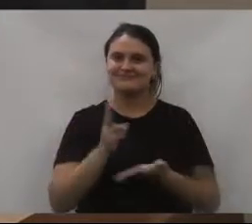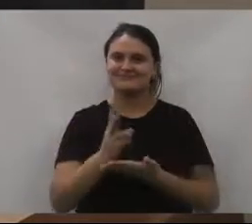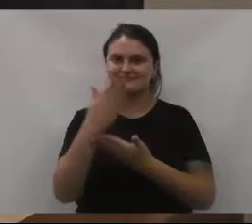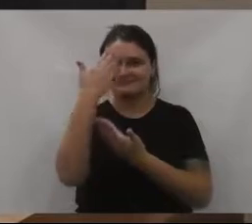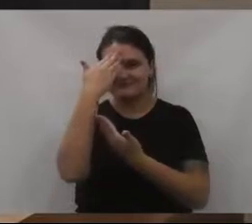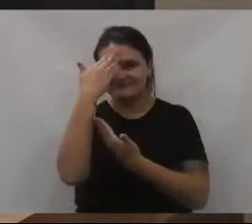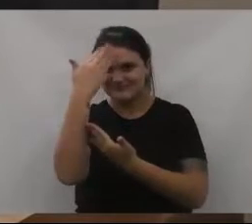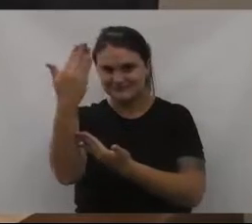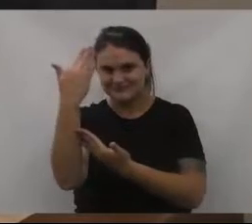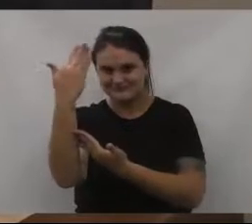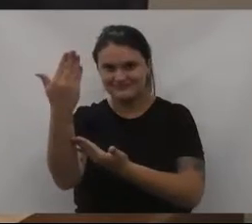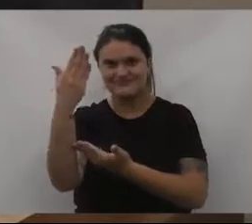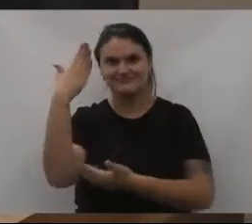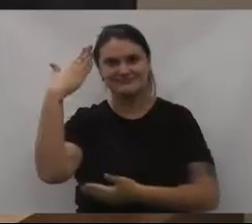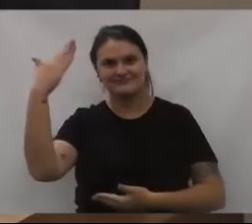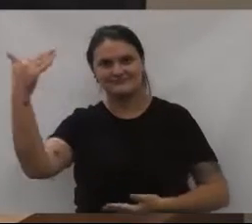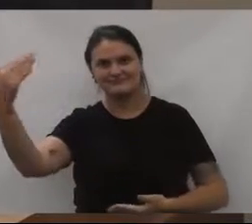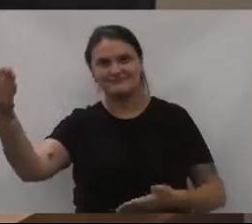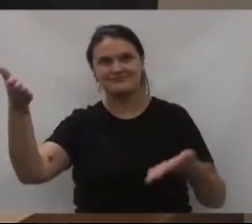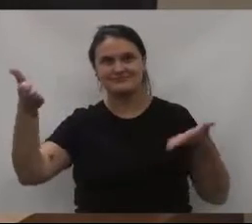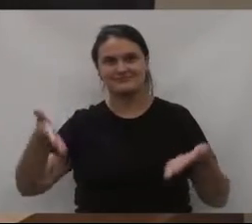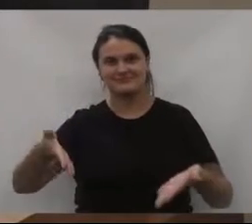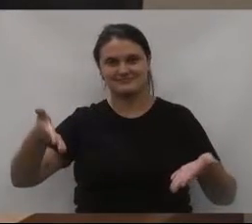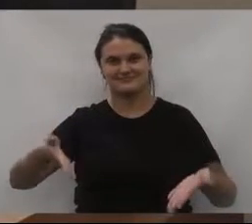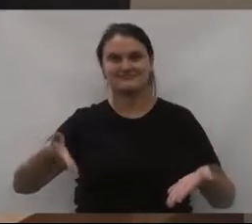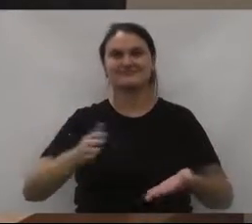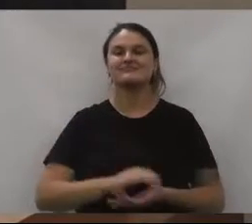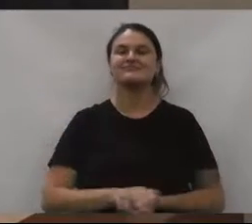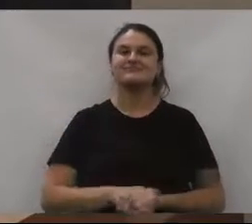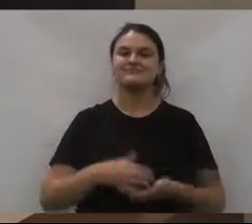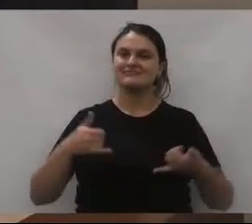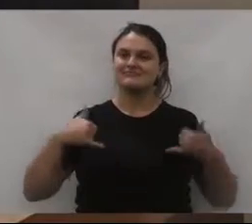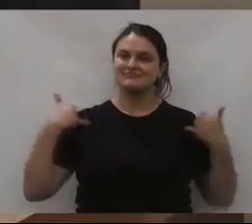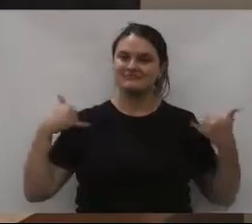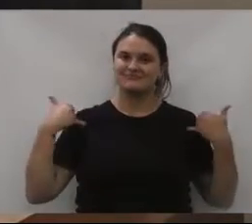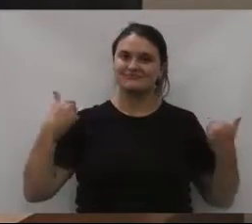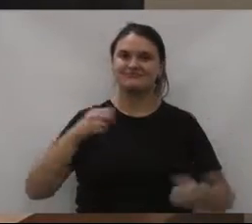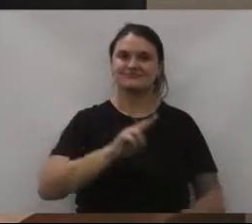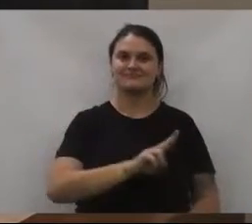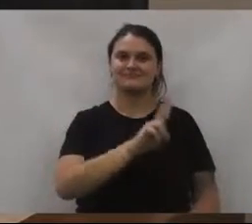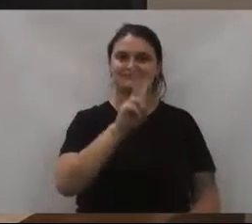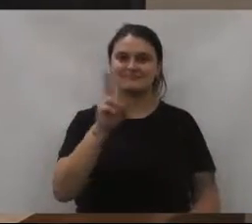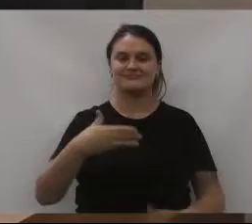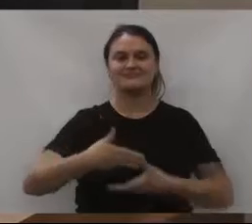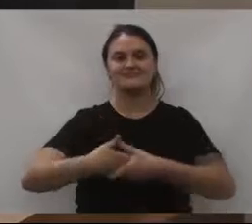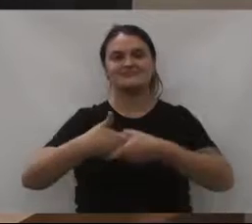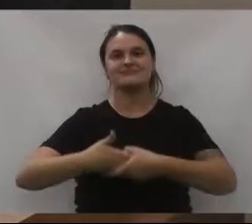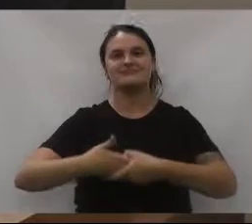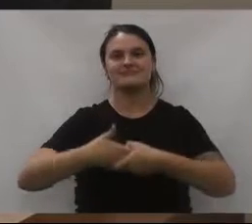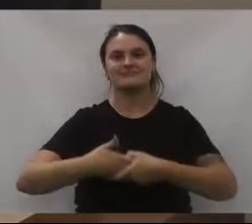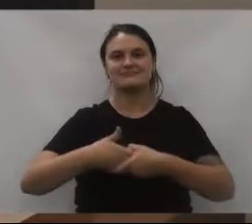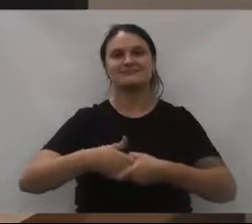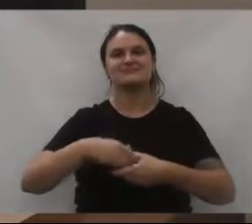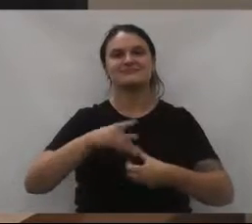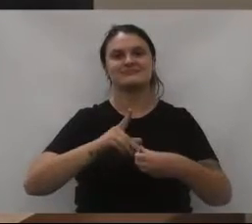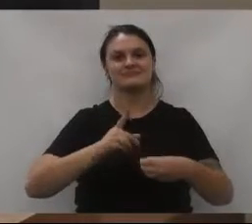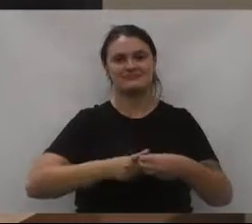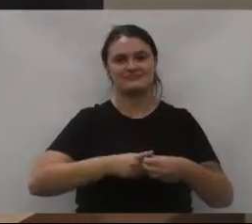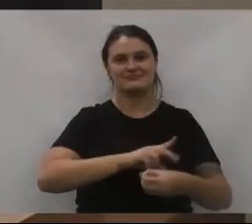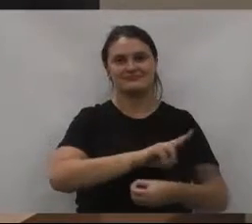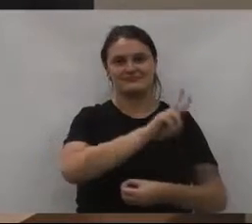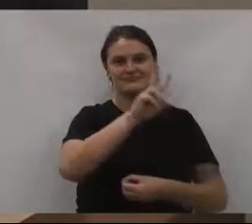Agradece imensamente essa homenagem que será feita pelo aniversário de União da Vitória. Então, parabéns, União da Vitória.